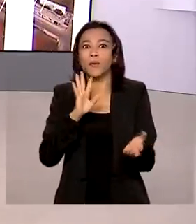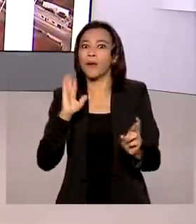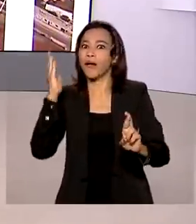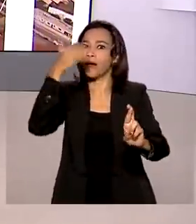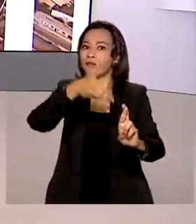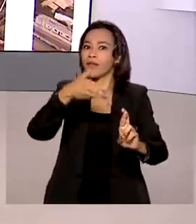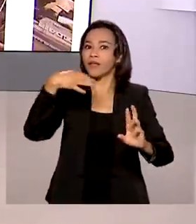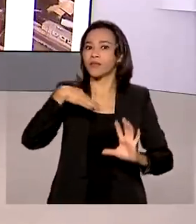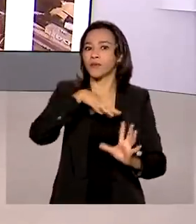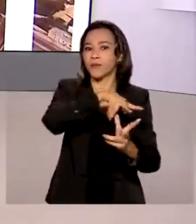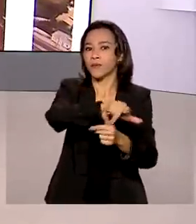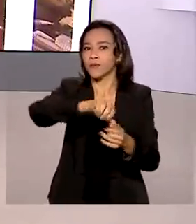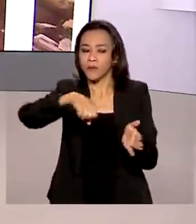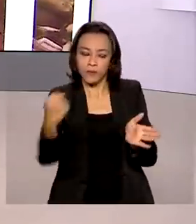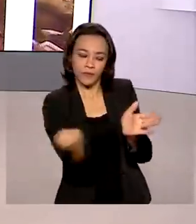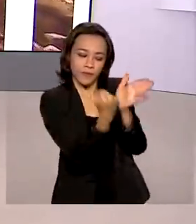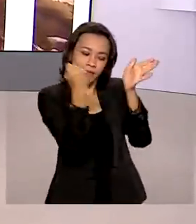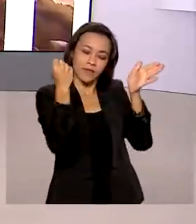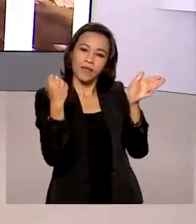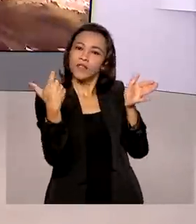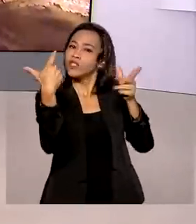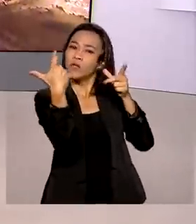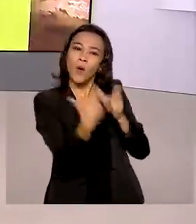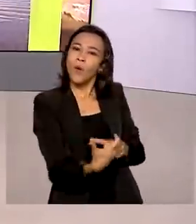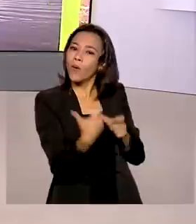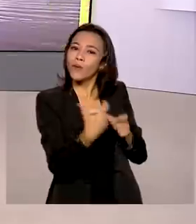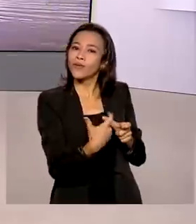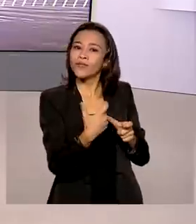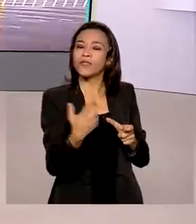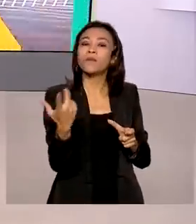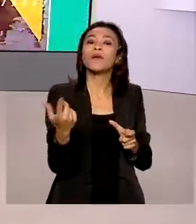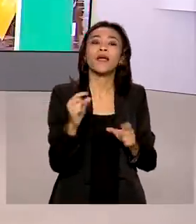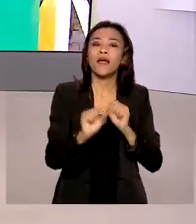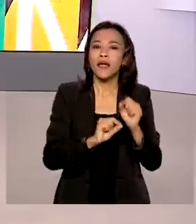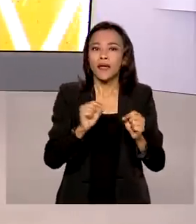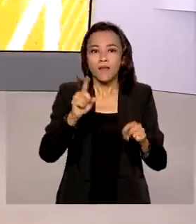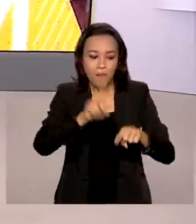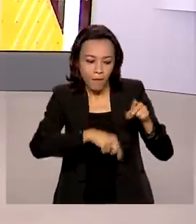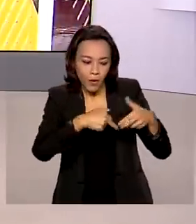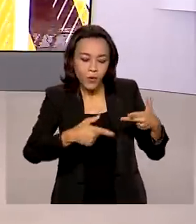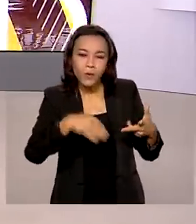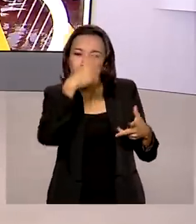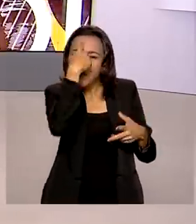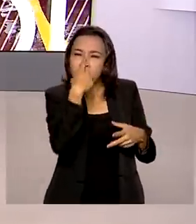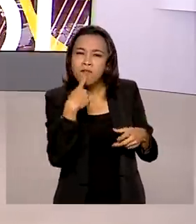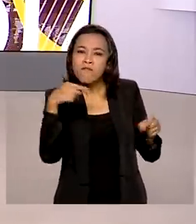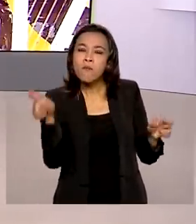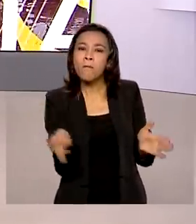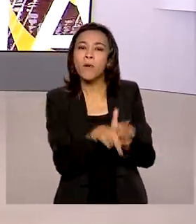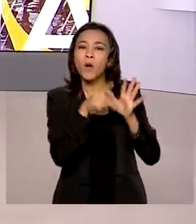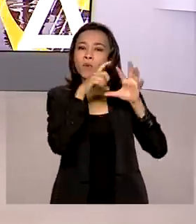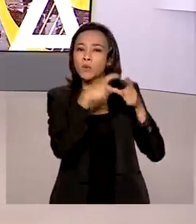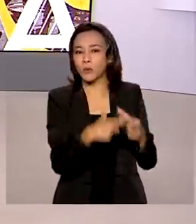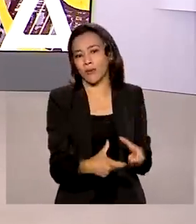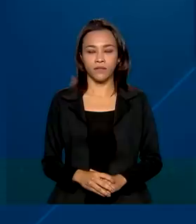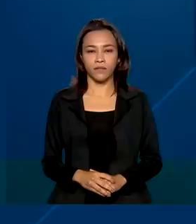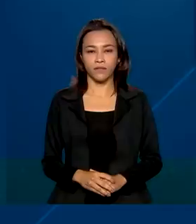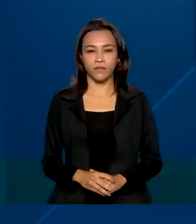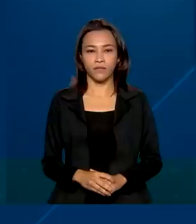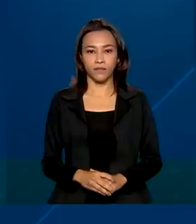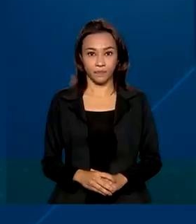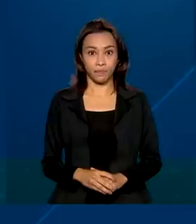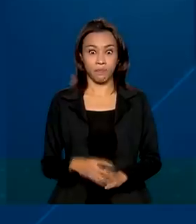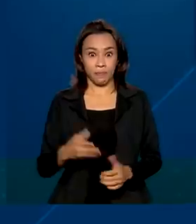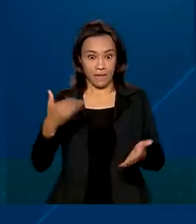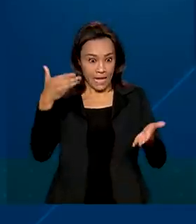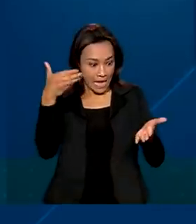com um selo de indicação geográfica, concedido quando um produto tem características próprias de um lugar de produção. Um